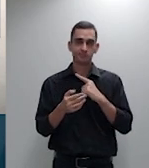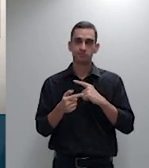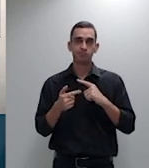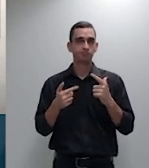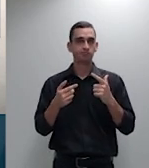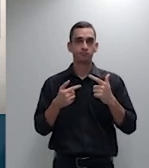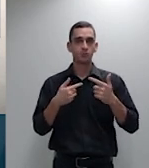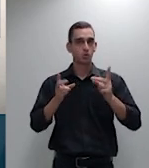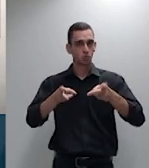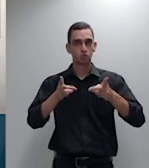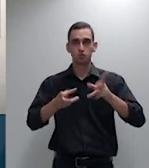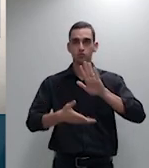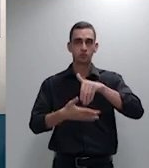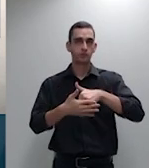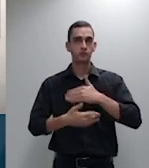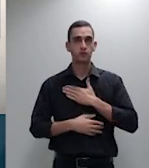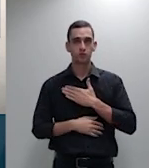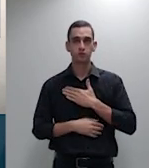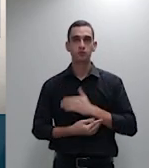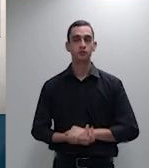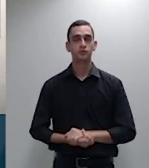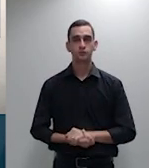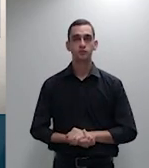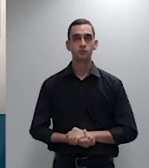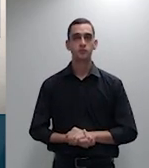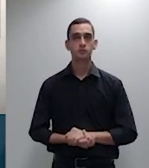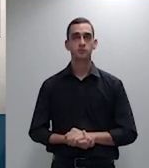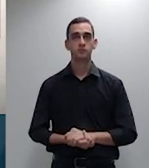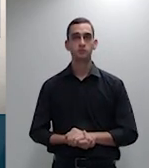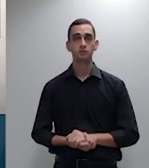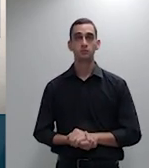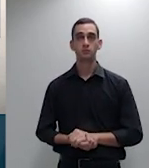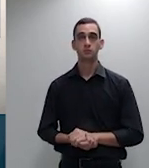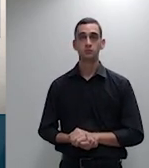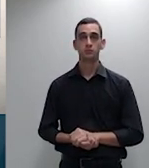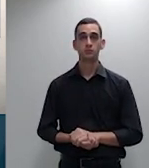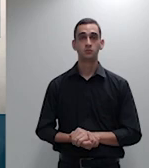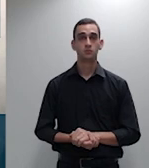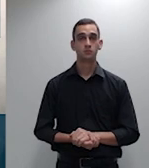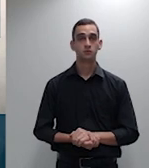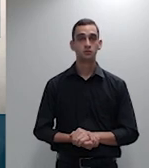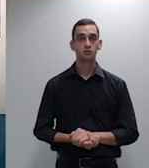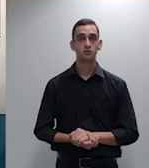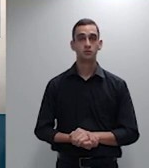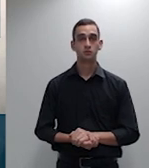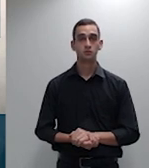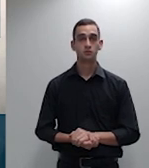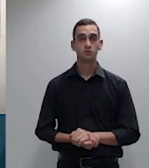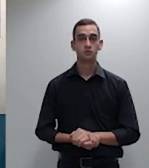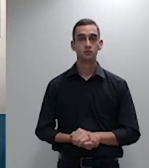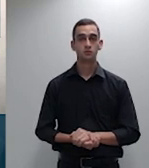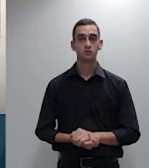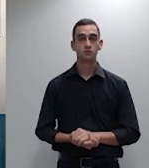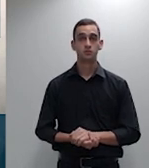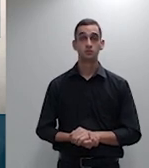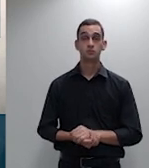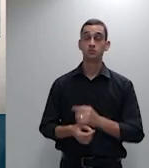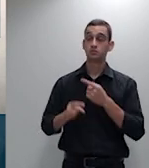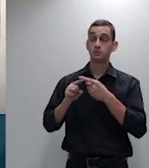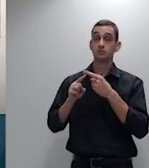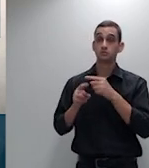proposição porque mesmo que se insira na tese ali dignar a autenticidade da assinatura com